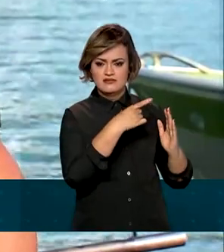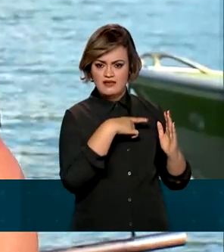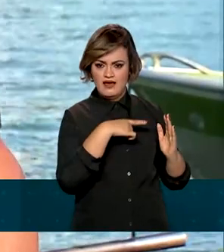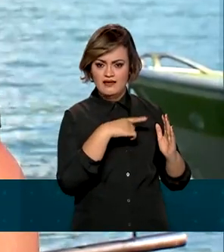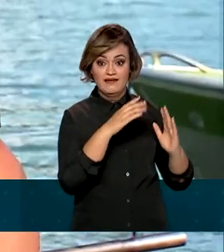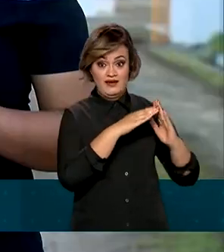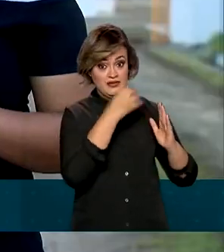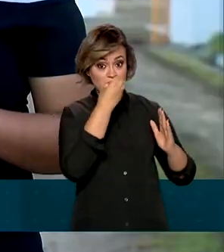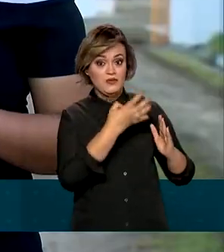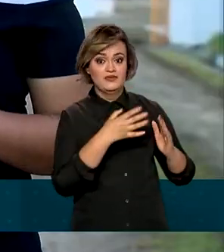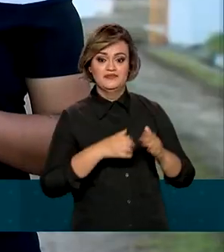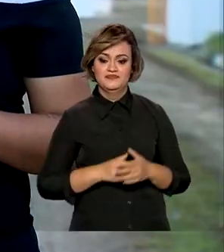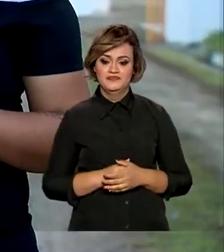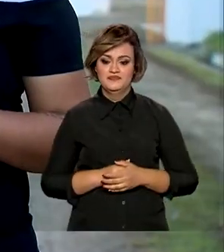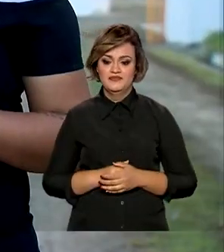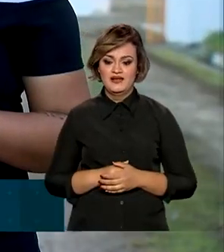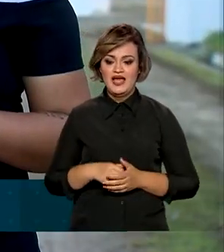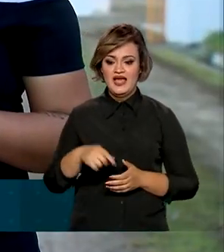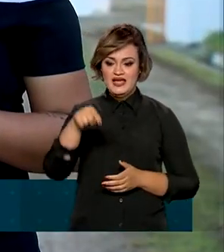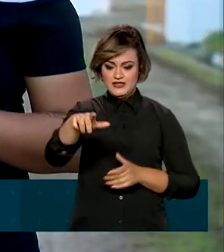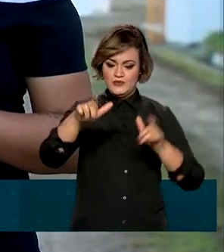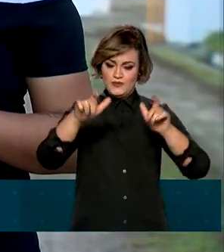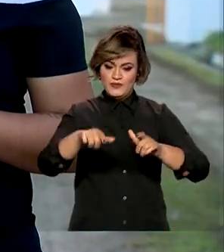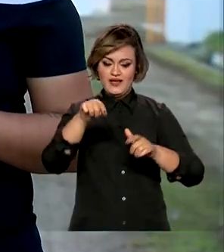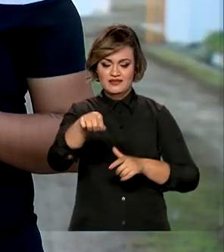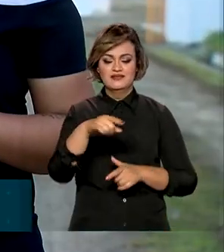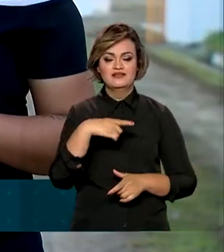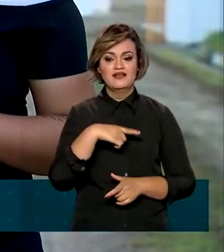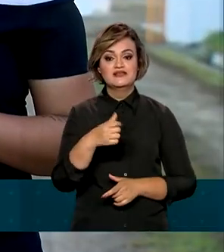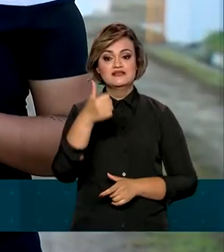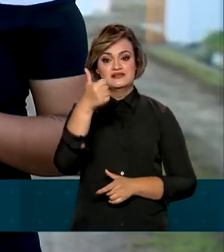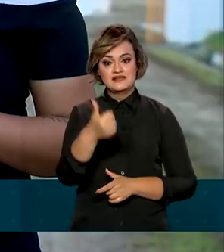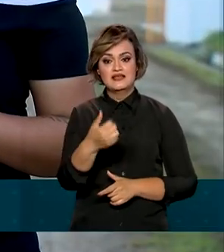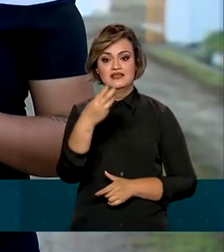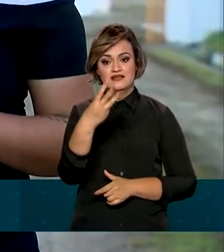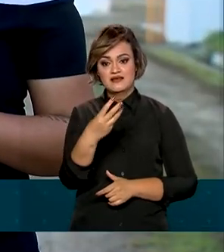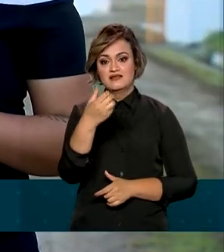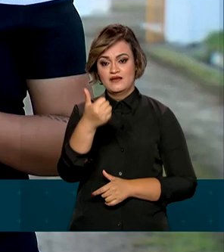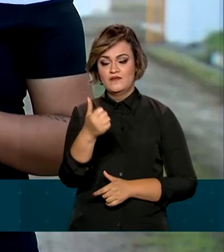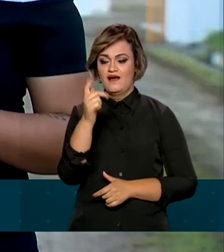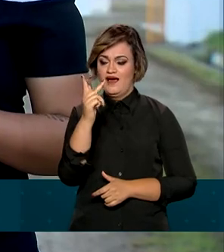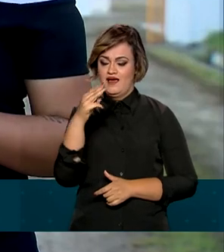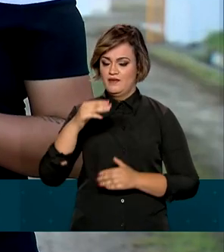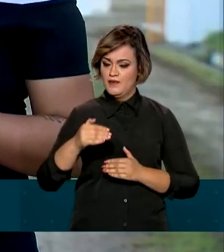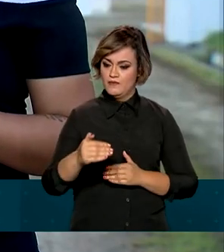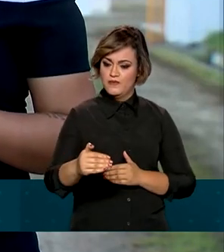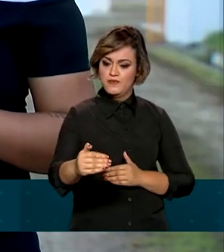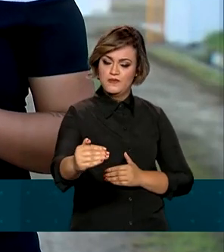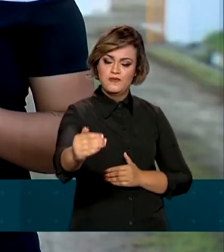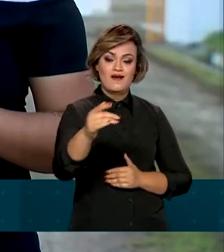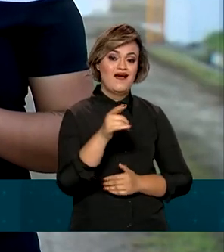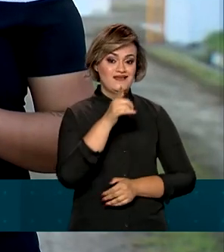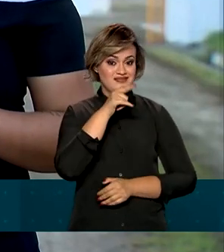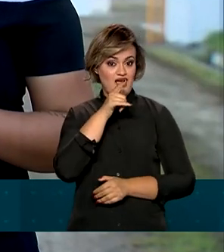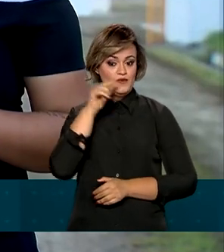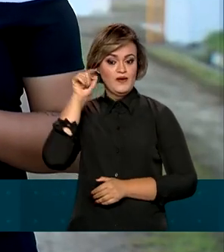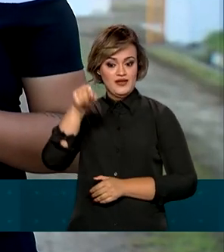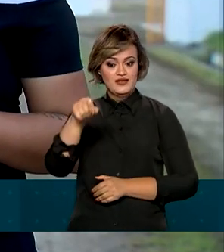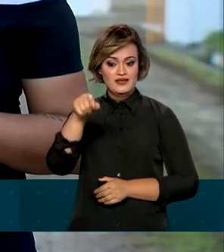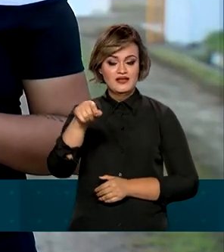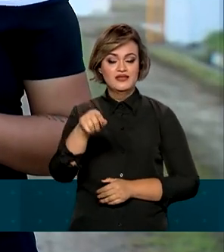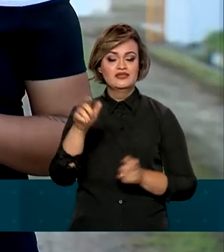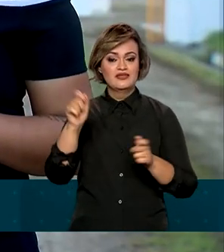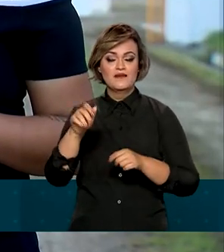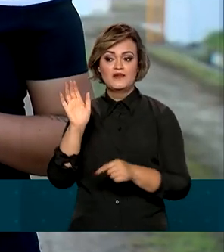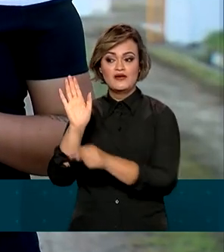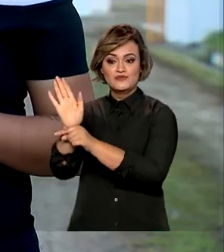as casas boas, né? A vertente litorânea da Paraíba tem quase 131 quilômetros de extensão. As águas que passam por esse canal vão